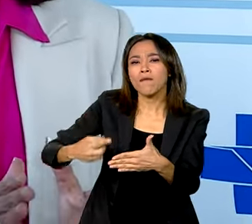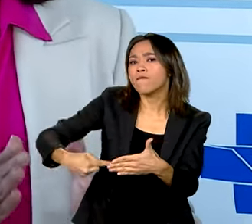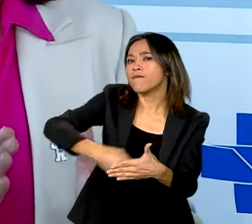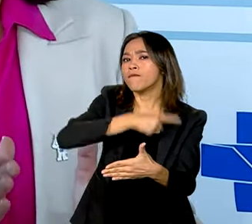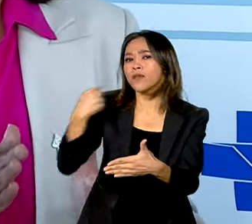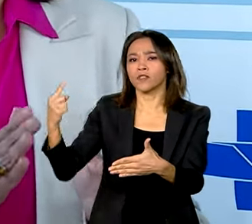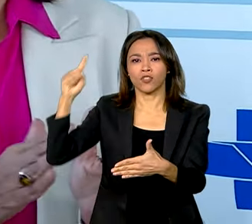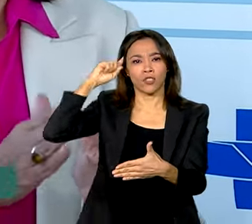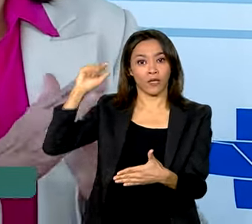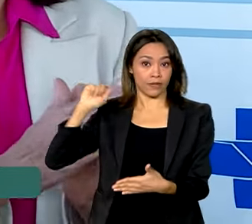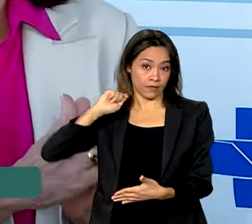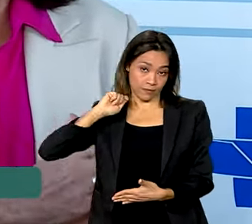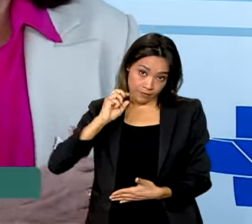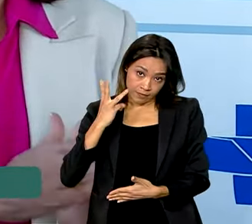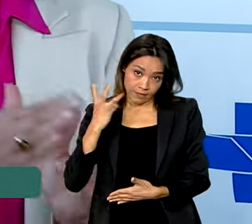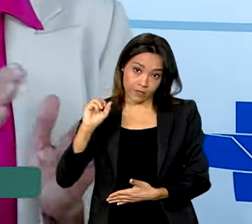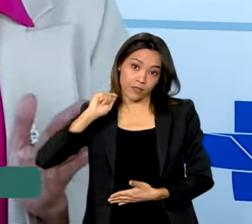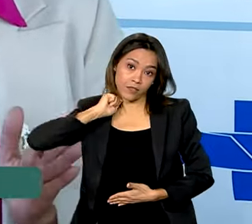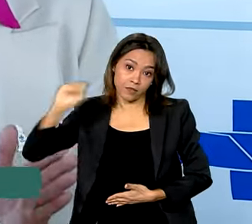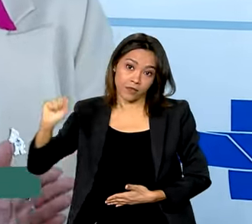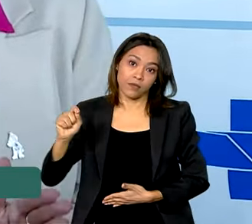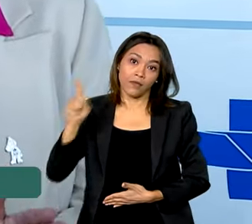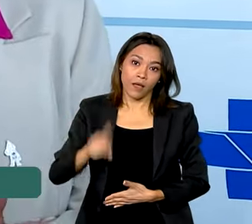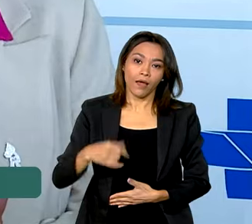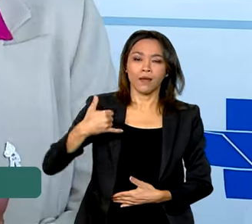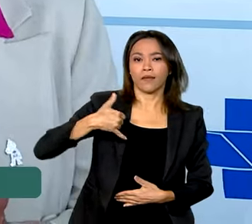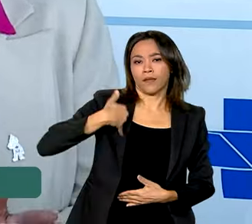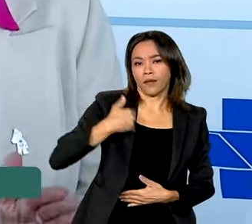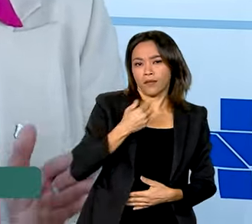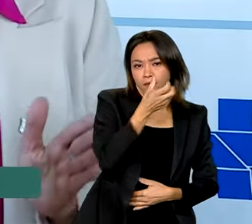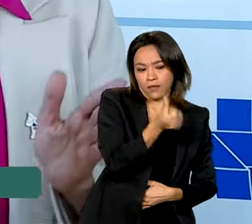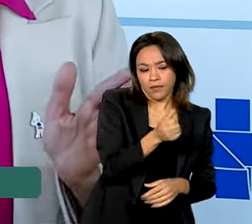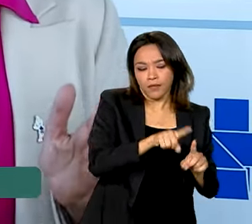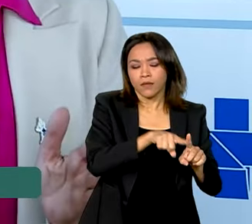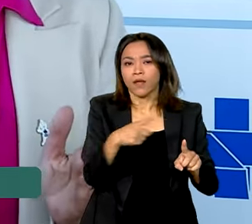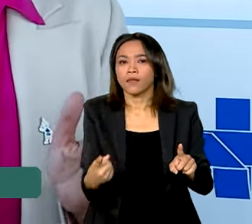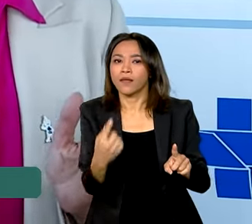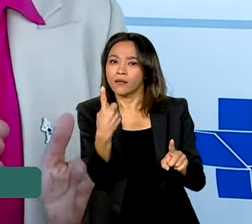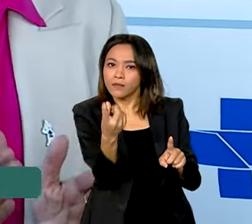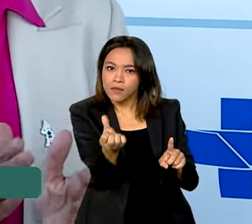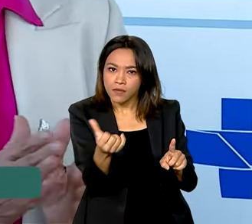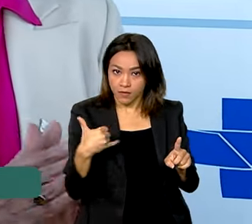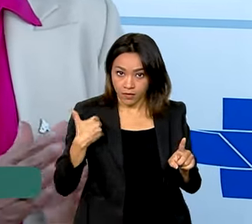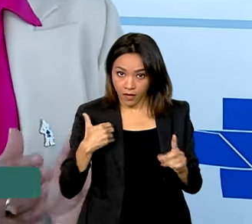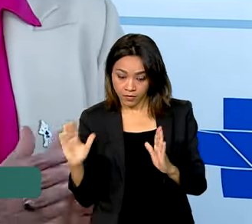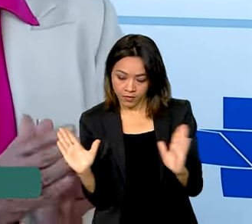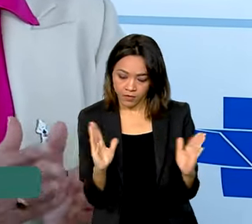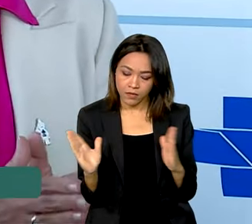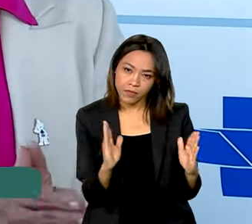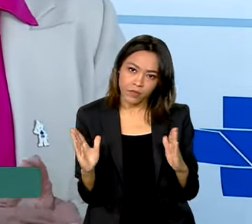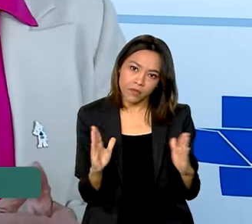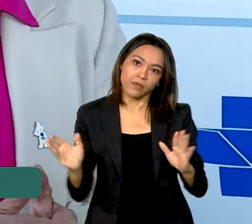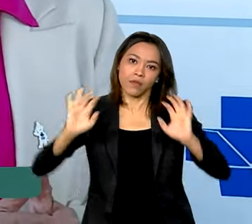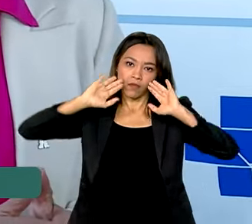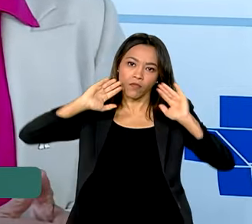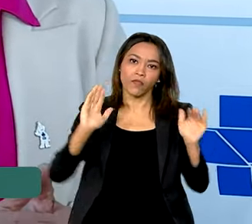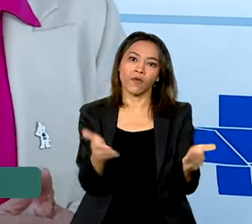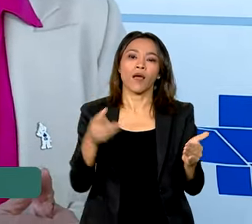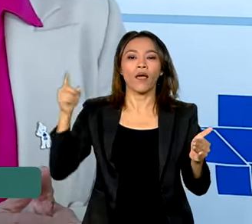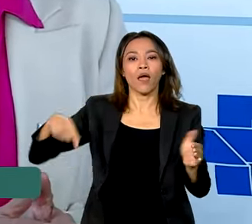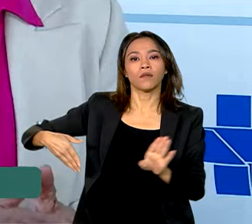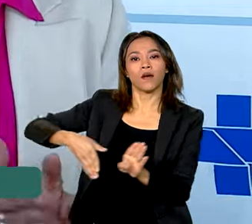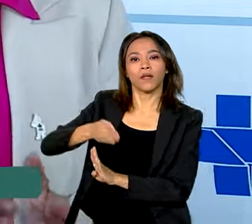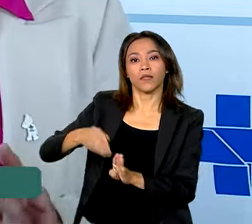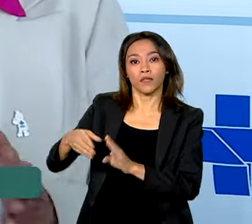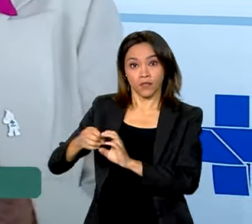recomendação é que se amplie nessa faixa de 6 a 16 anos, que é considerada prioridade pela Organização Mundial